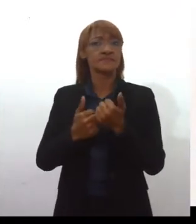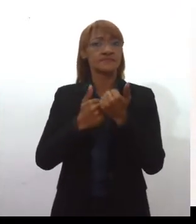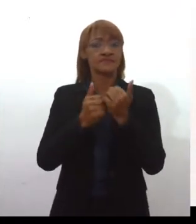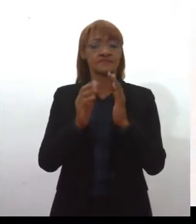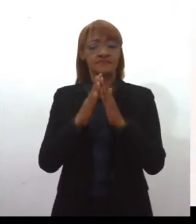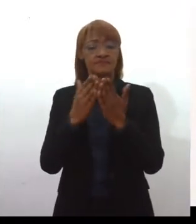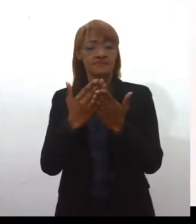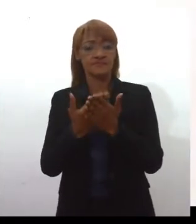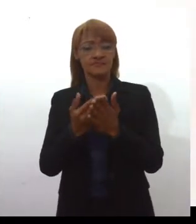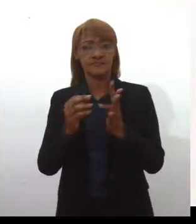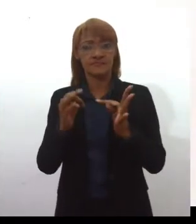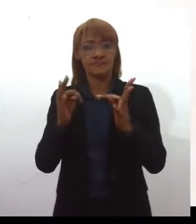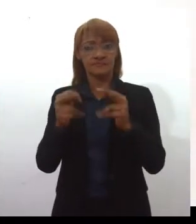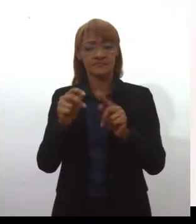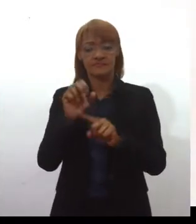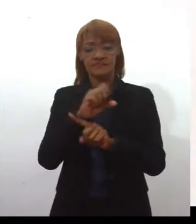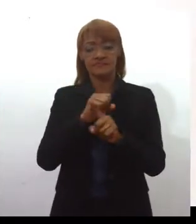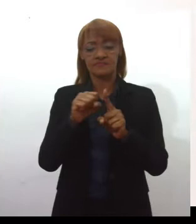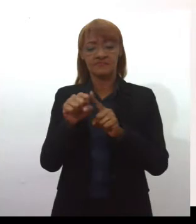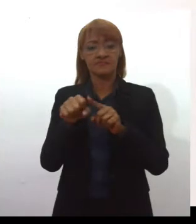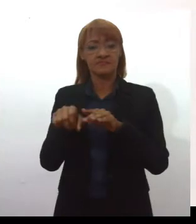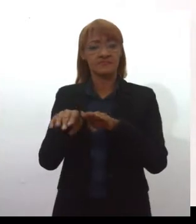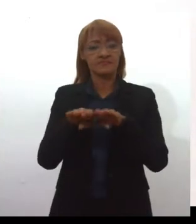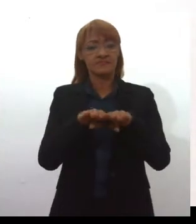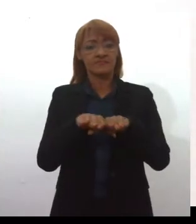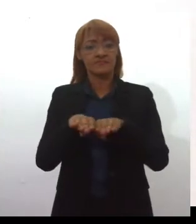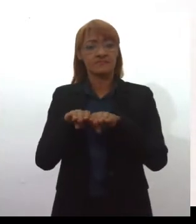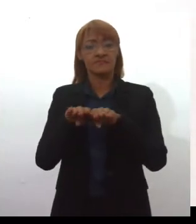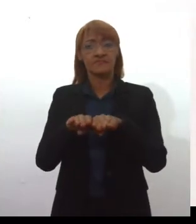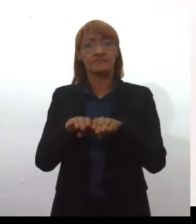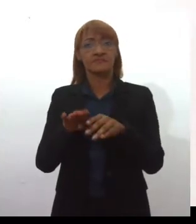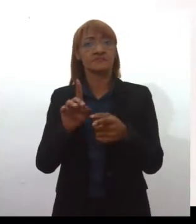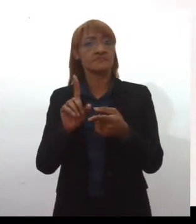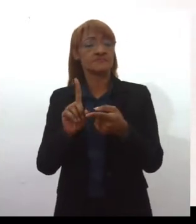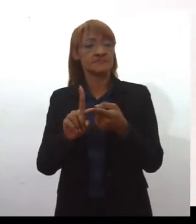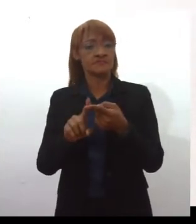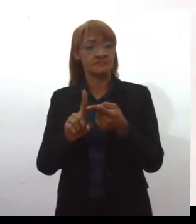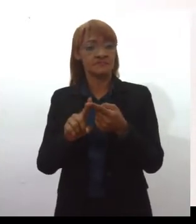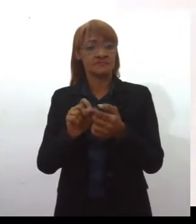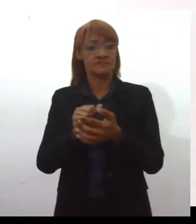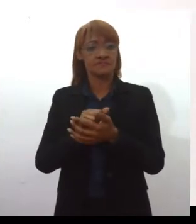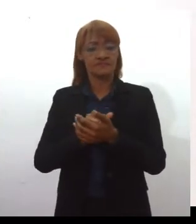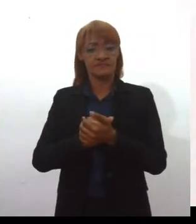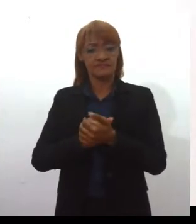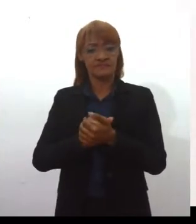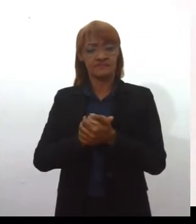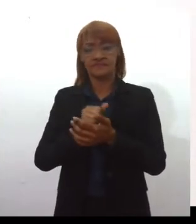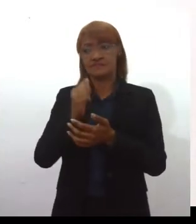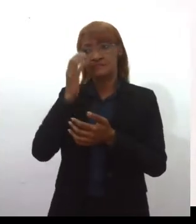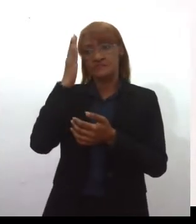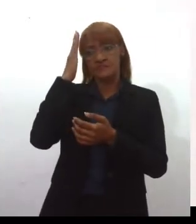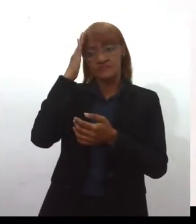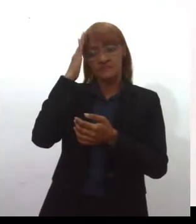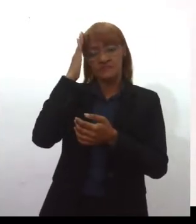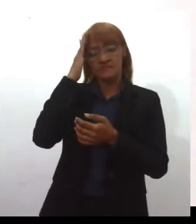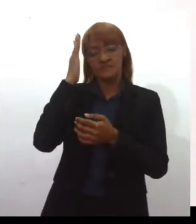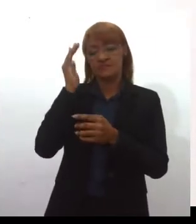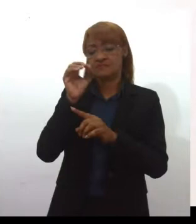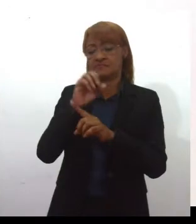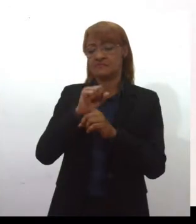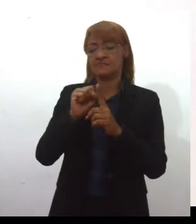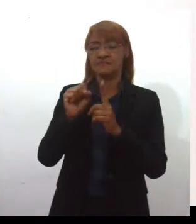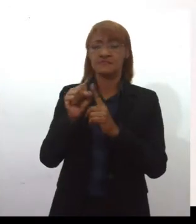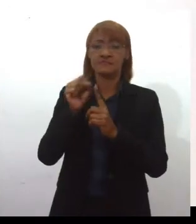igualitária, ao mesmo tempo em que ela também entende que a sociedade para as